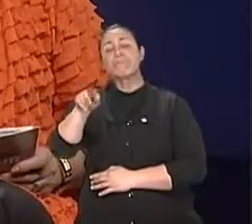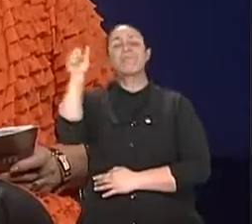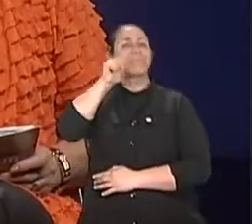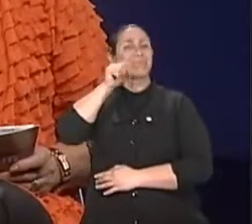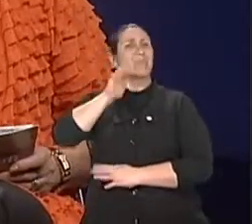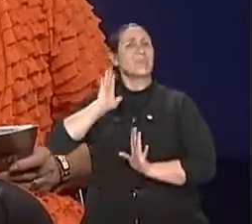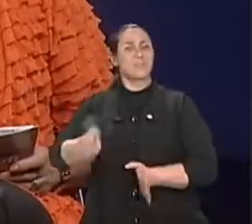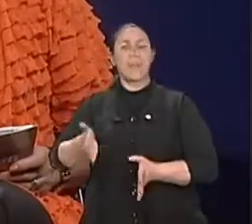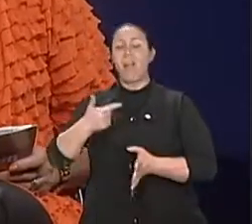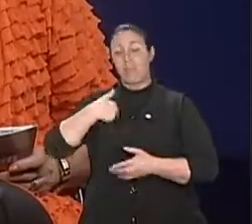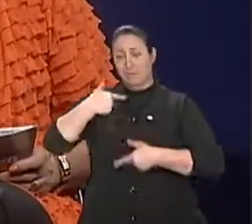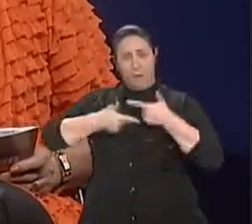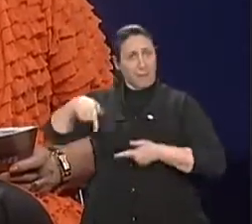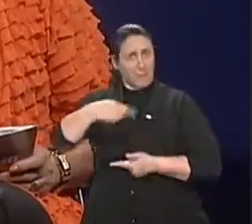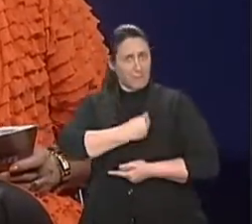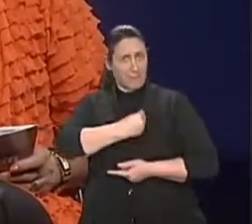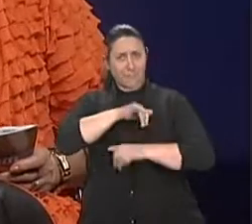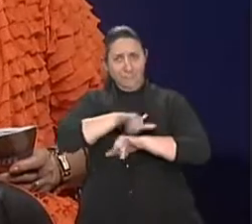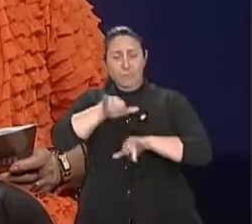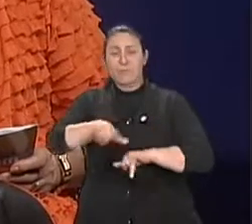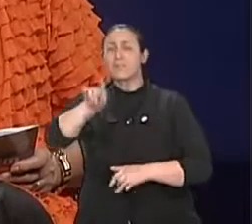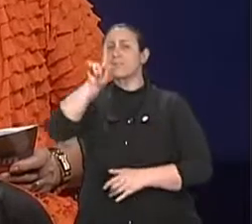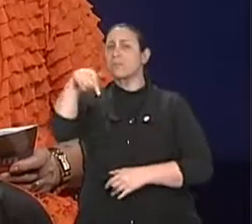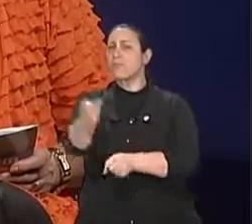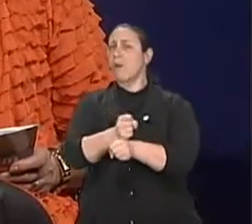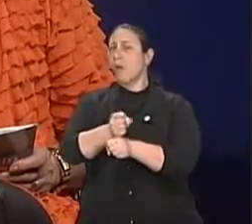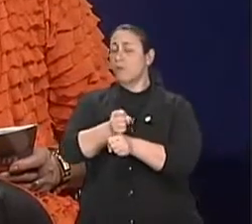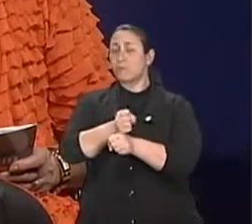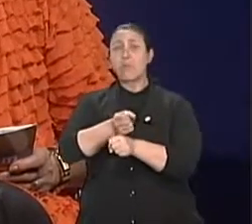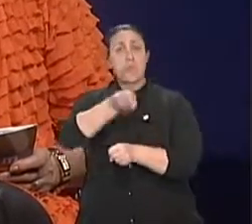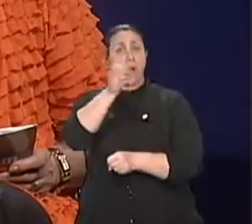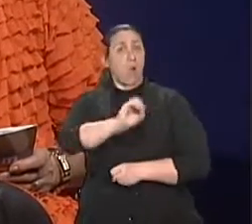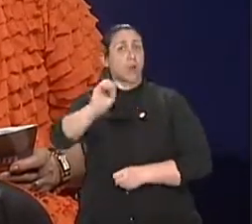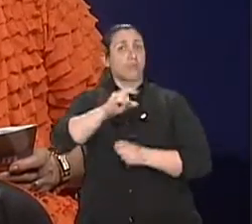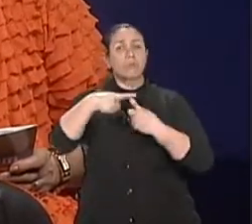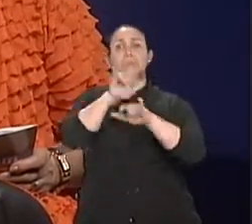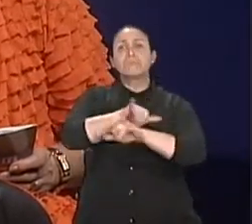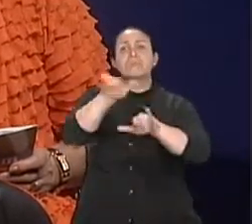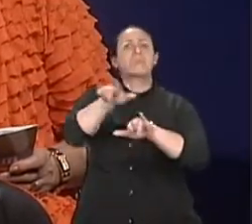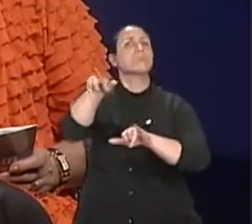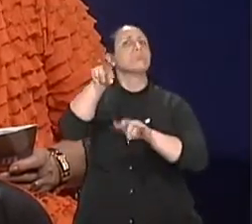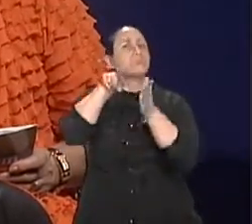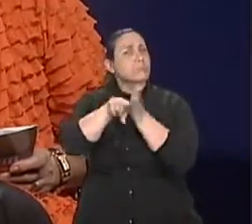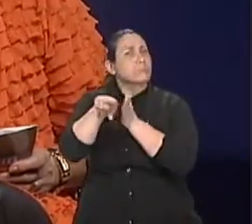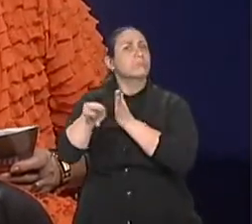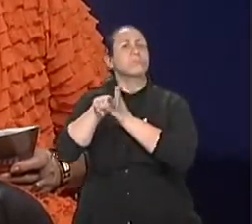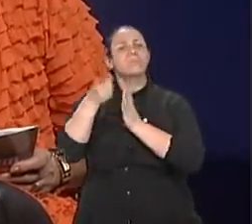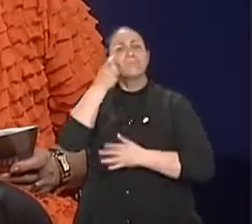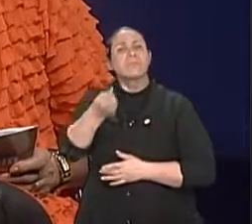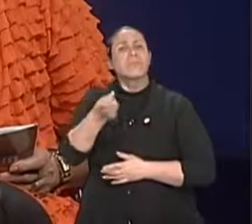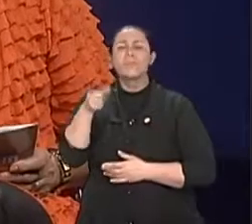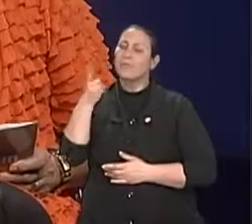ar, fazendo esta conversa com as pessoas. A gente tem um ótimo retorno, né? Falando deste assunto tão próprio no início de